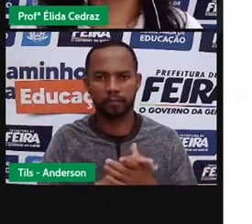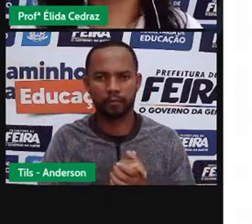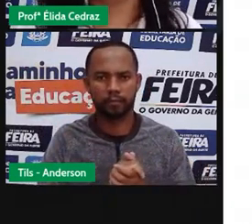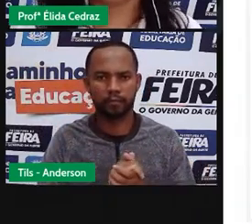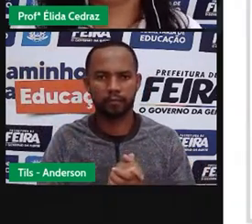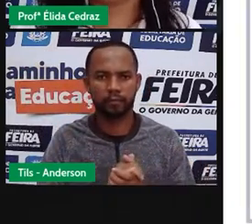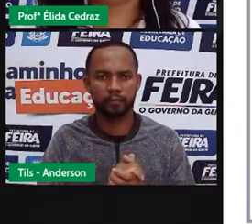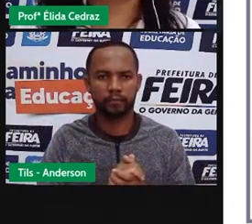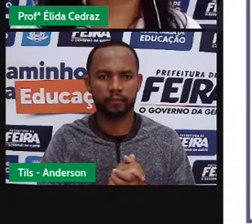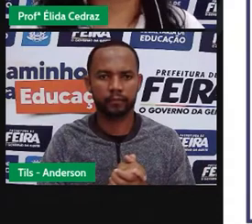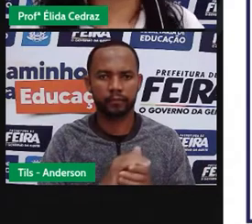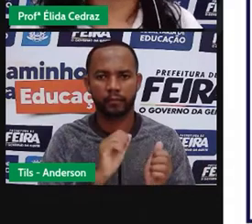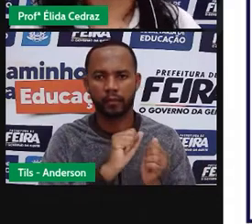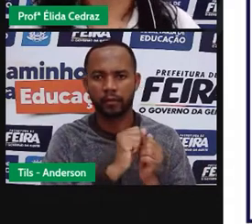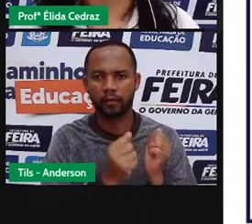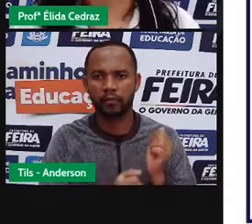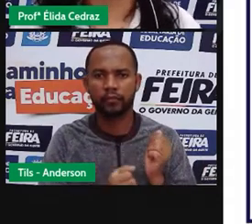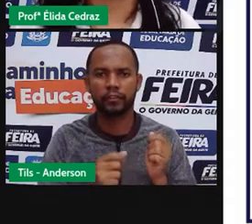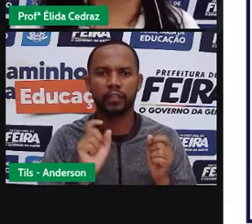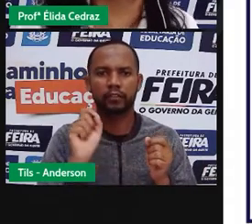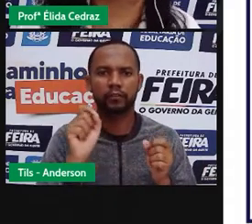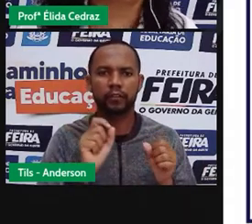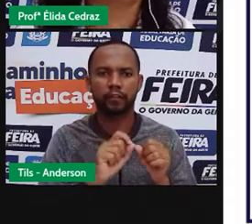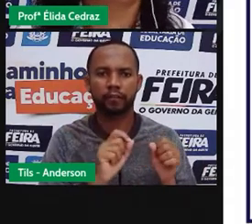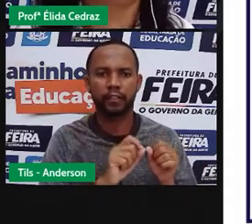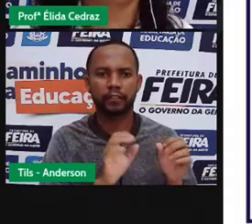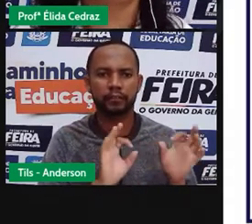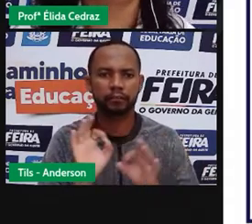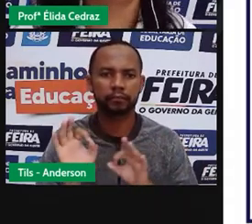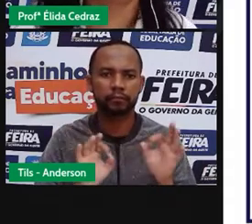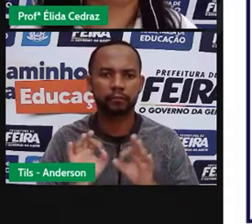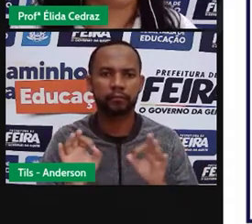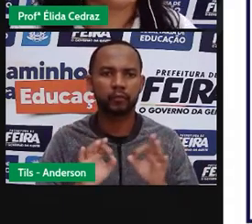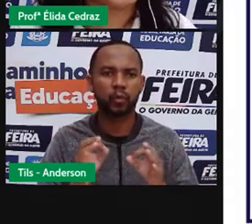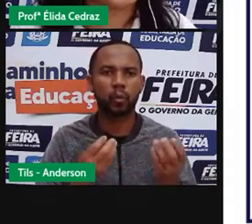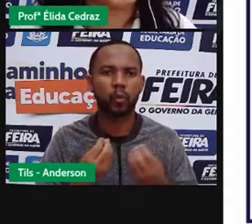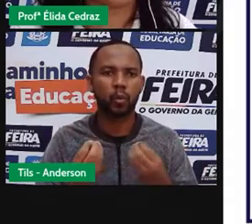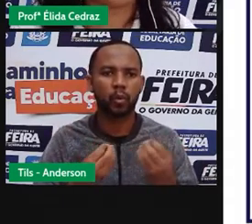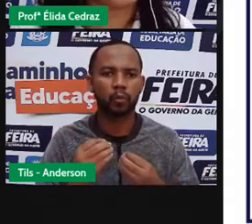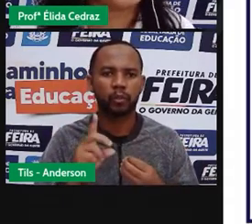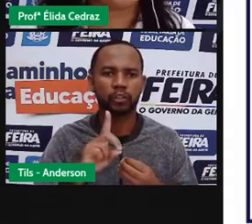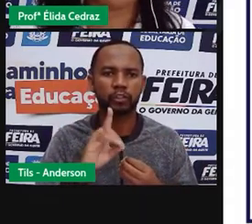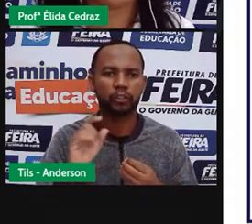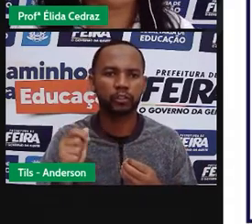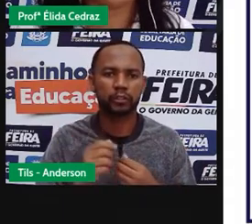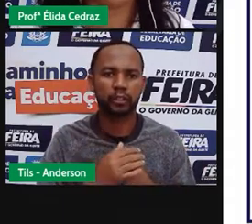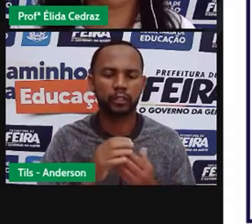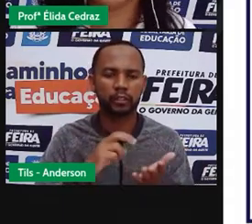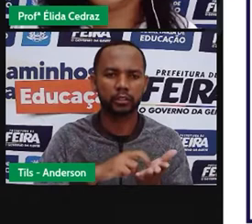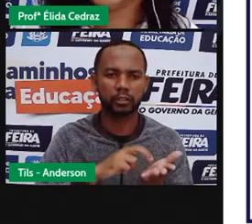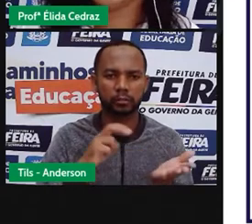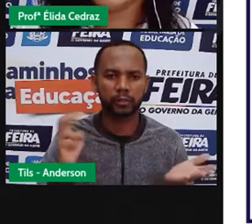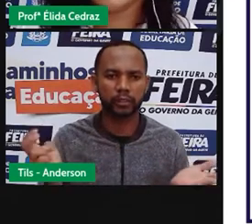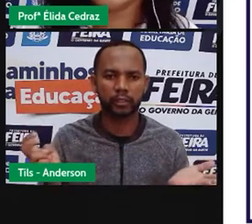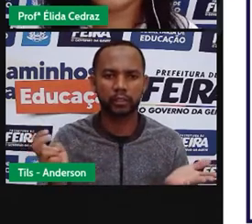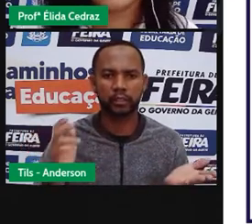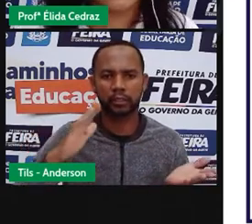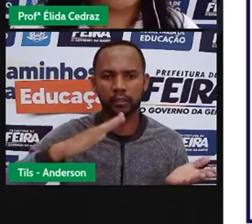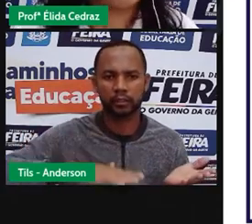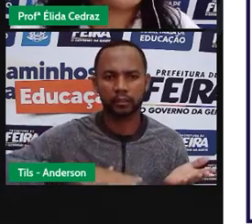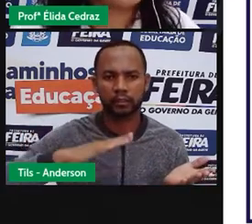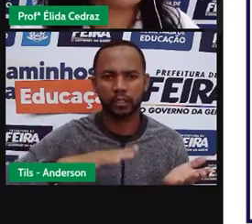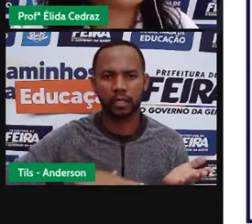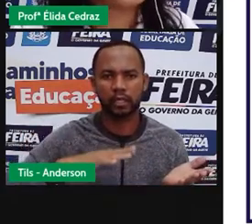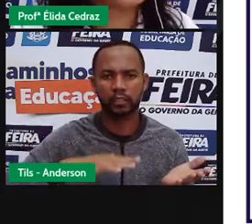Quais atividades podemos realizar nos períodos do dia? De manhã, de tarde